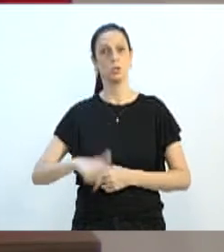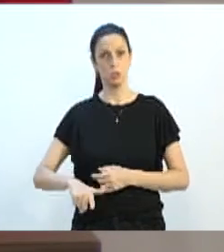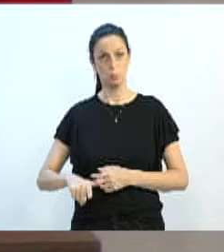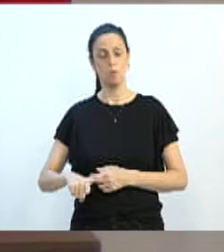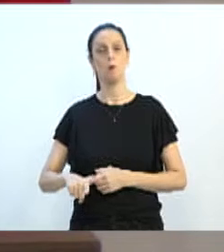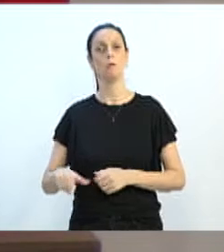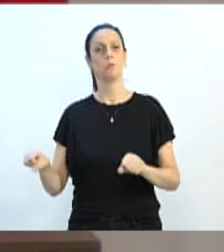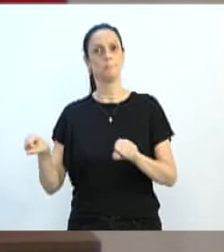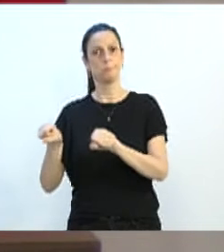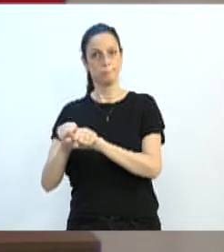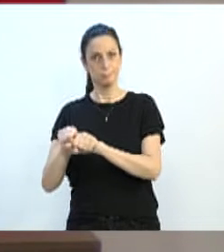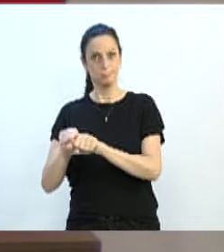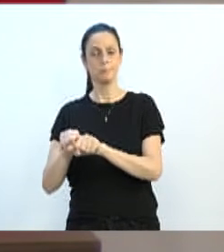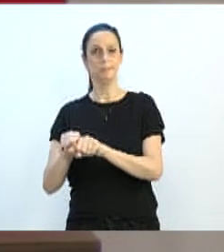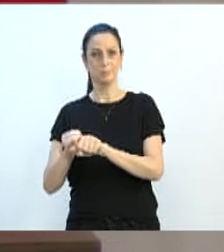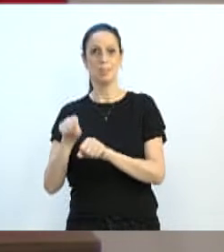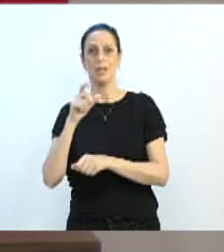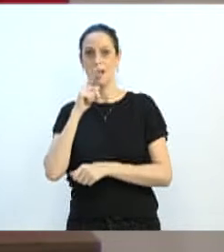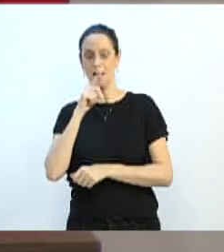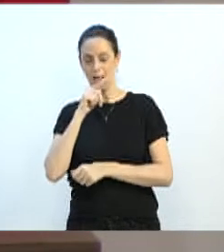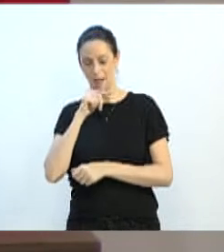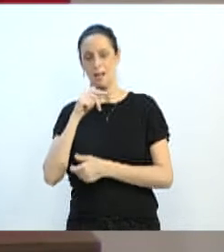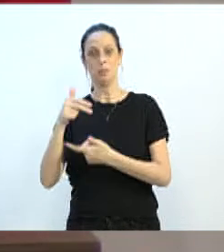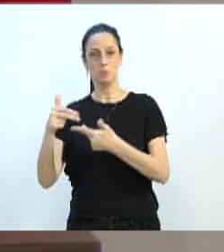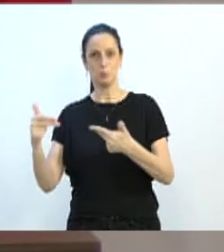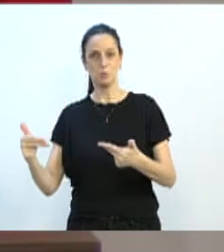apareceu lá coleta de lixo.